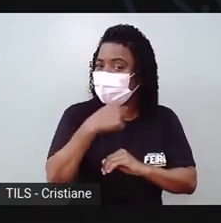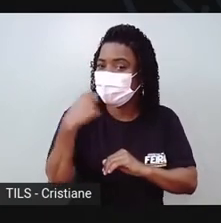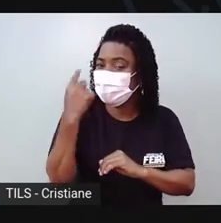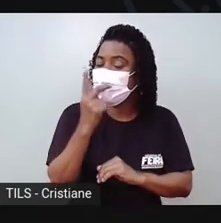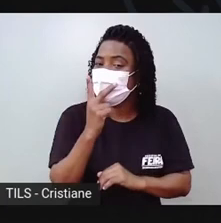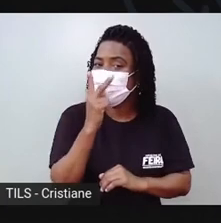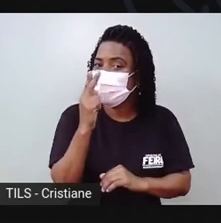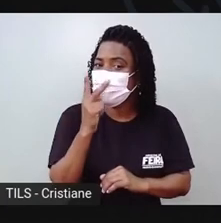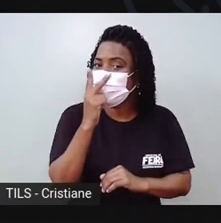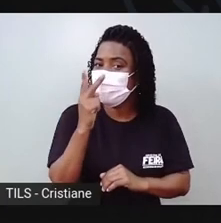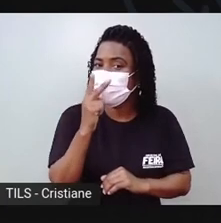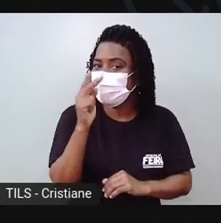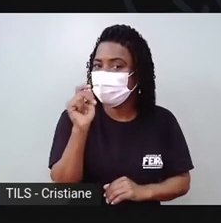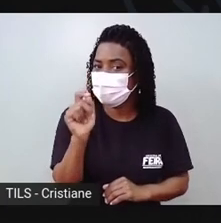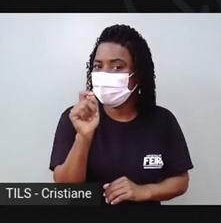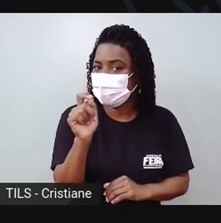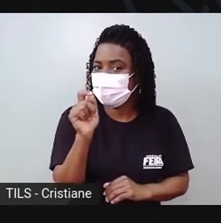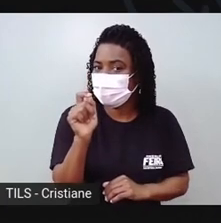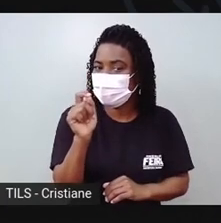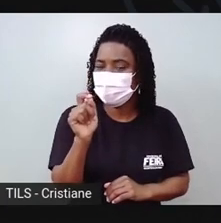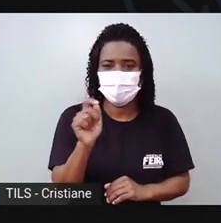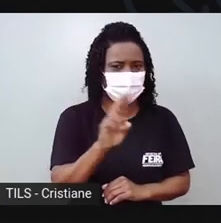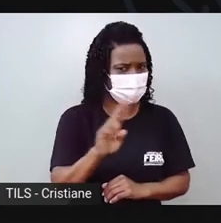Eu acho que ela tem cara de Maria.